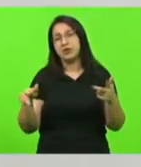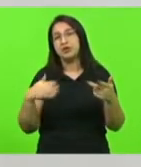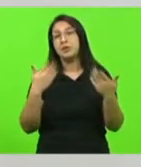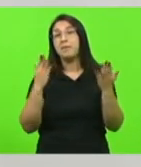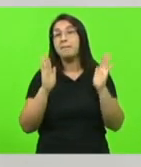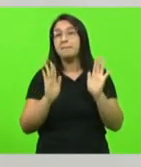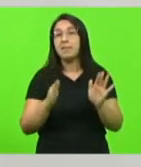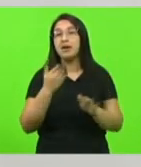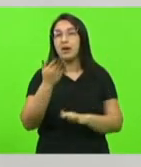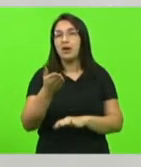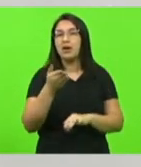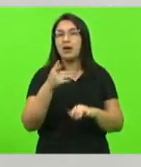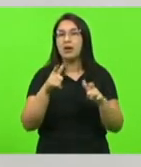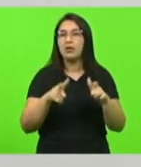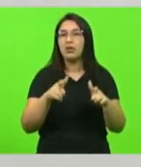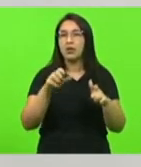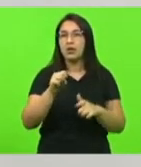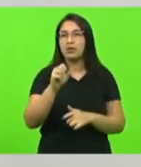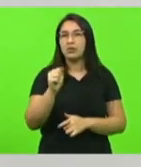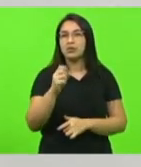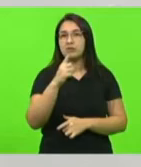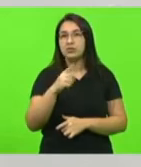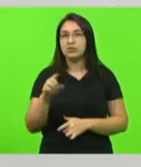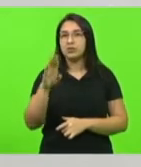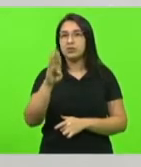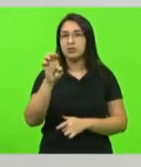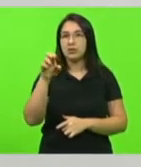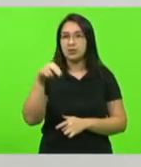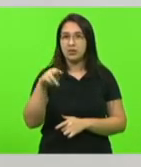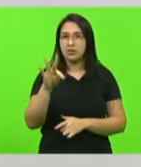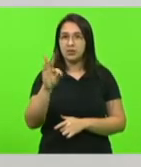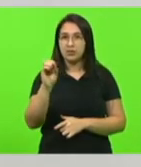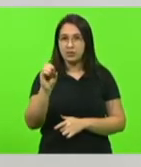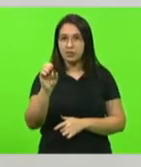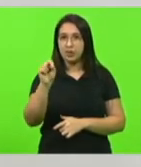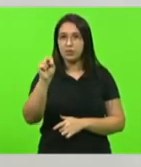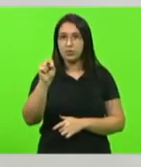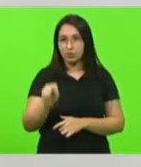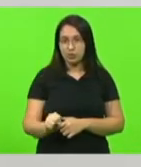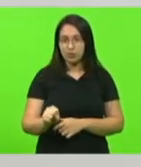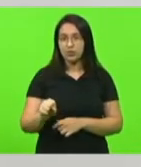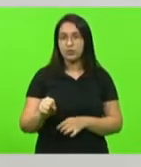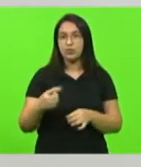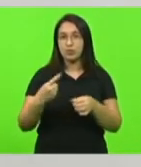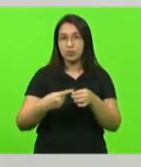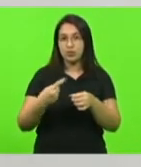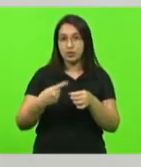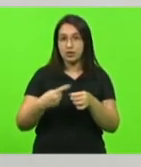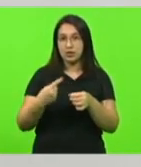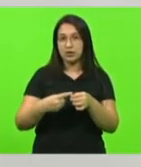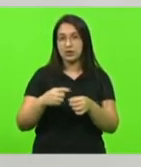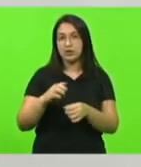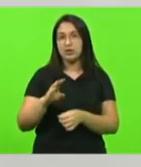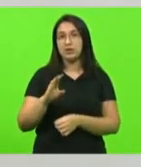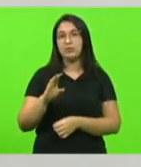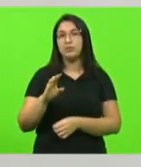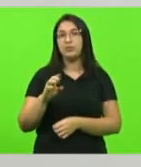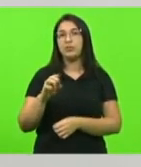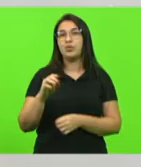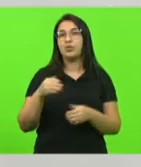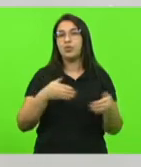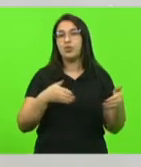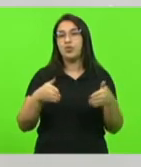Bento do Sul deputado Nilson Berlanda município de São Bento do Sul Campo Alegre Rio Negrinho